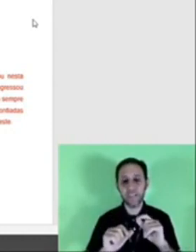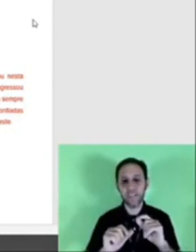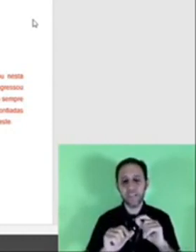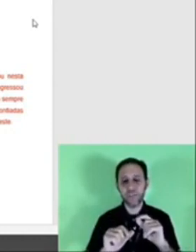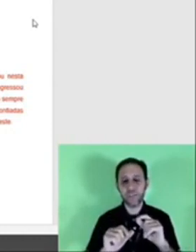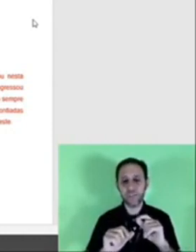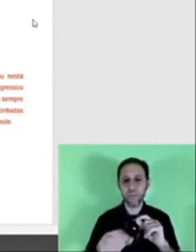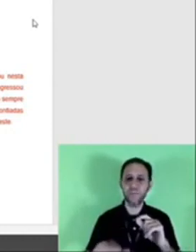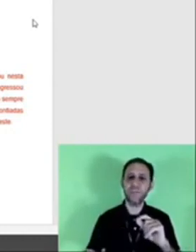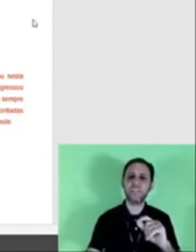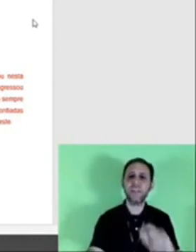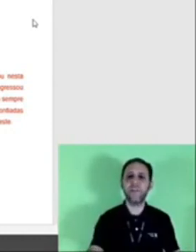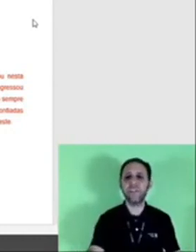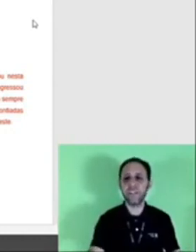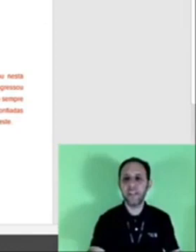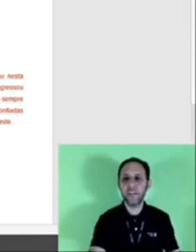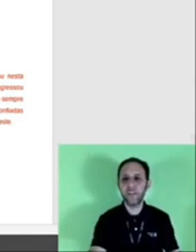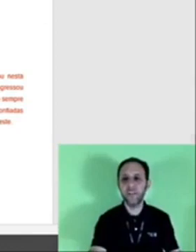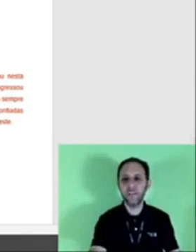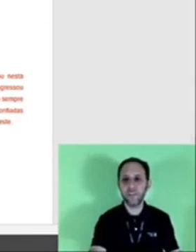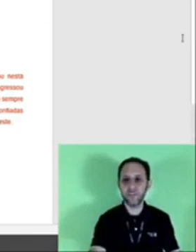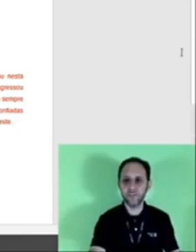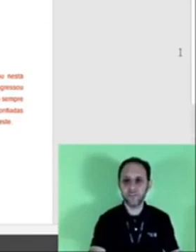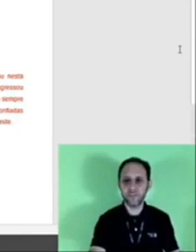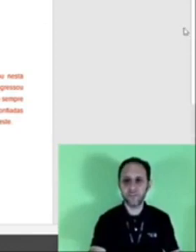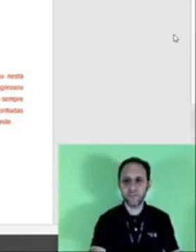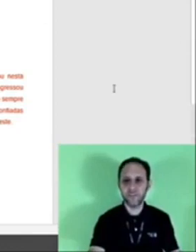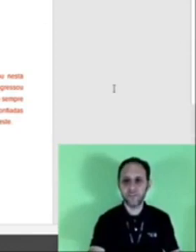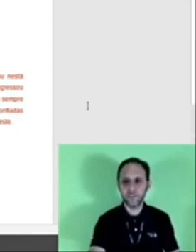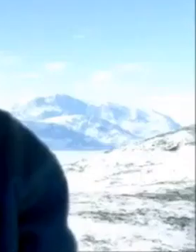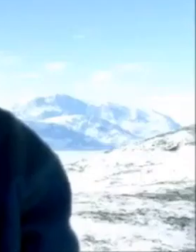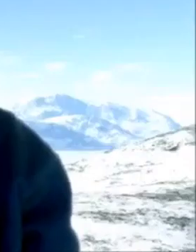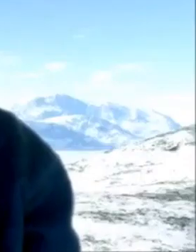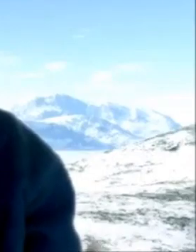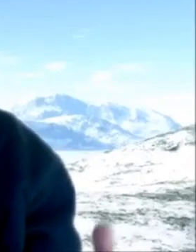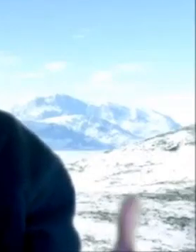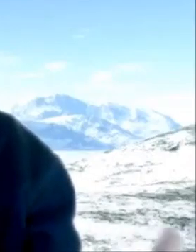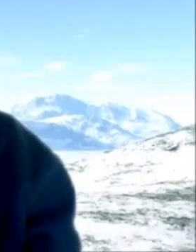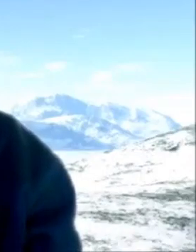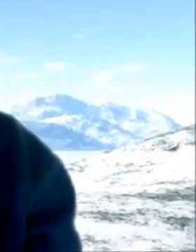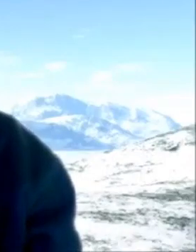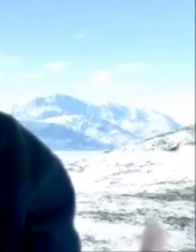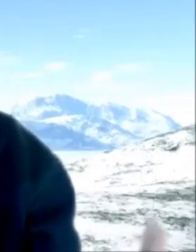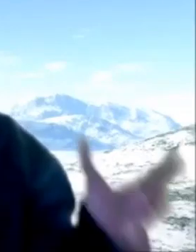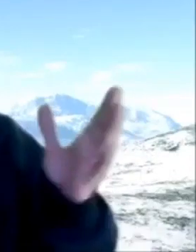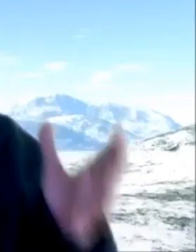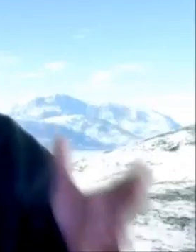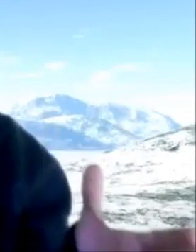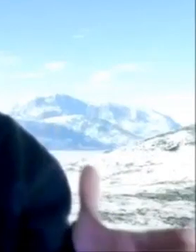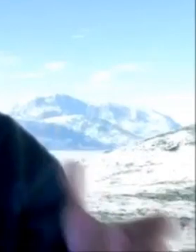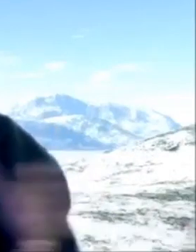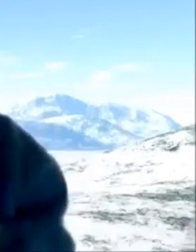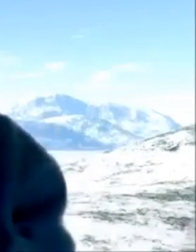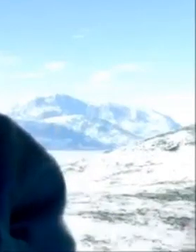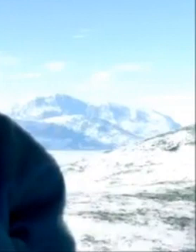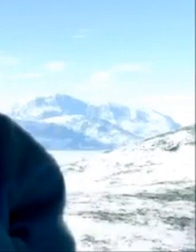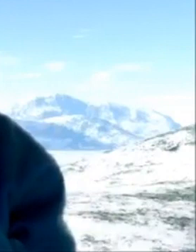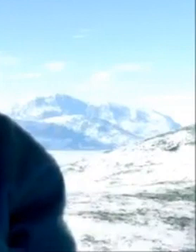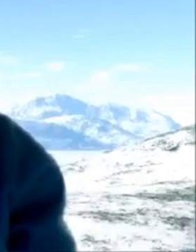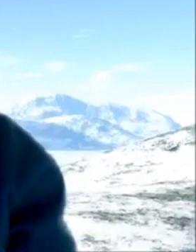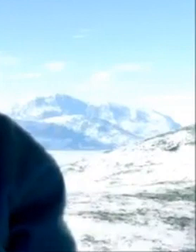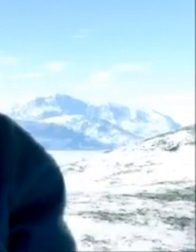vocês disponível na sequência no vídeo muito bem então foi esse aí